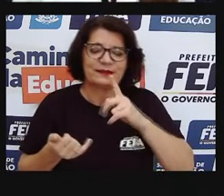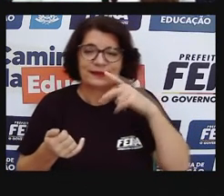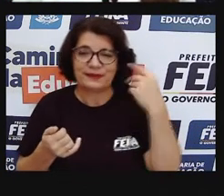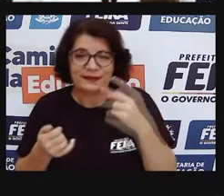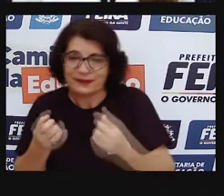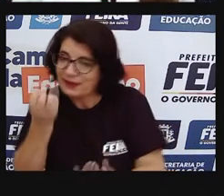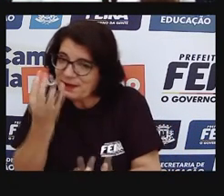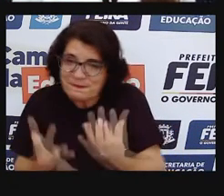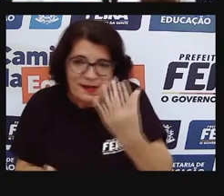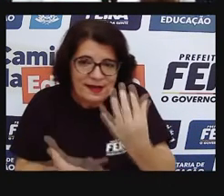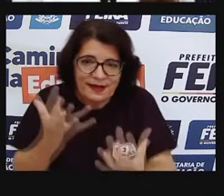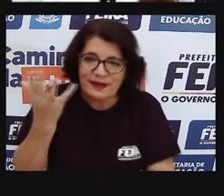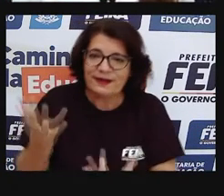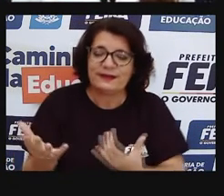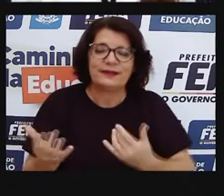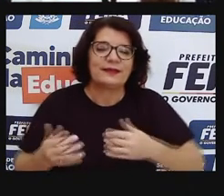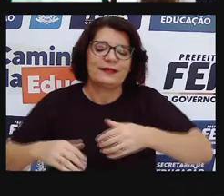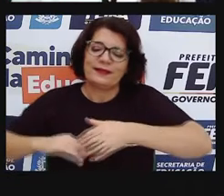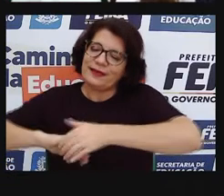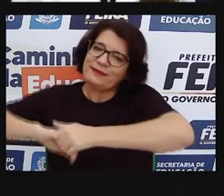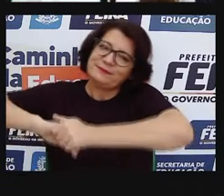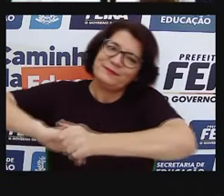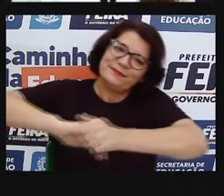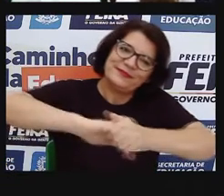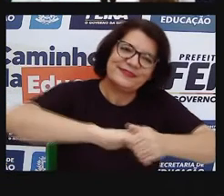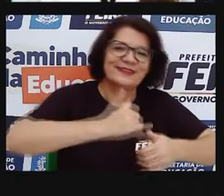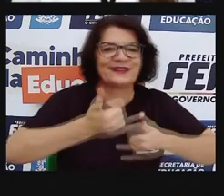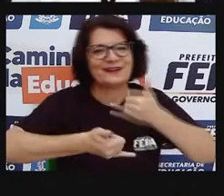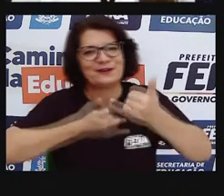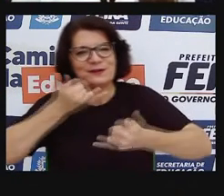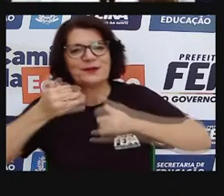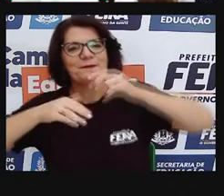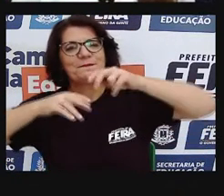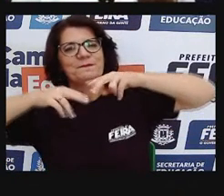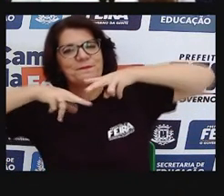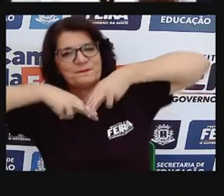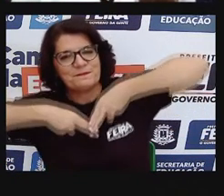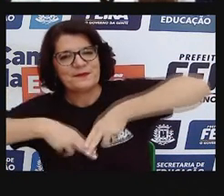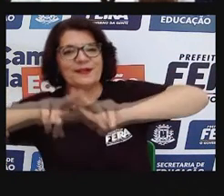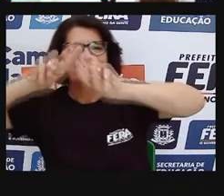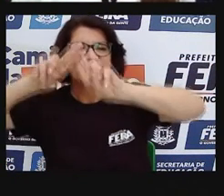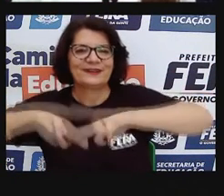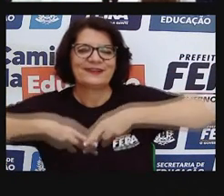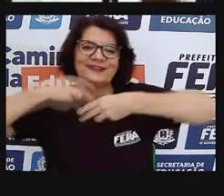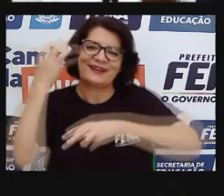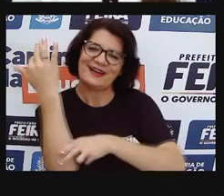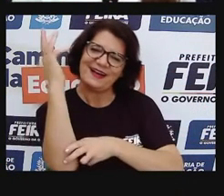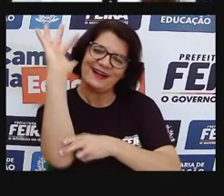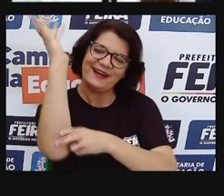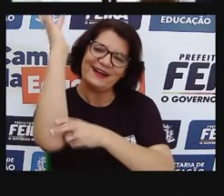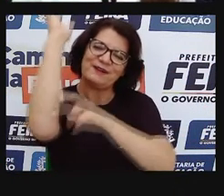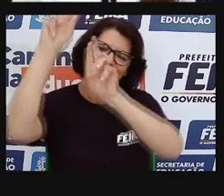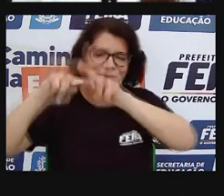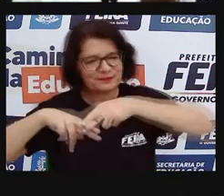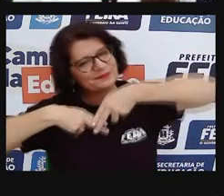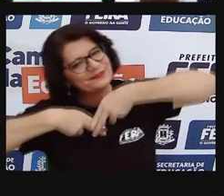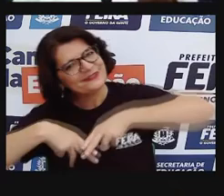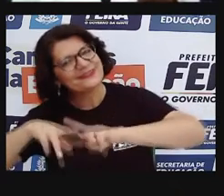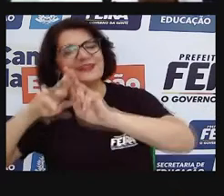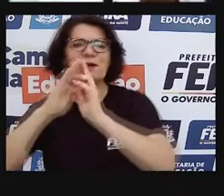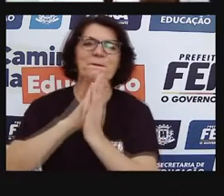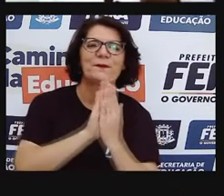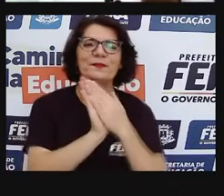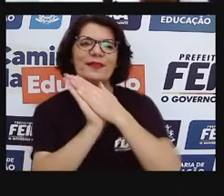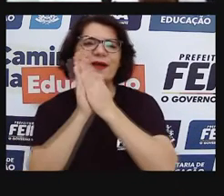passanel, cantigas de roda, balanço na árvore, bilboquê, boneca de pano, bambolê,